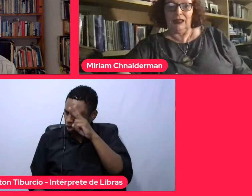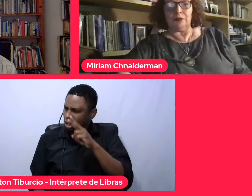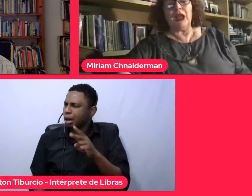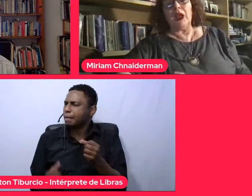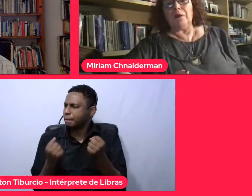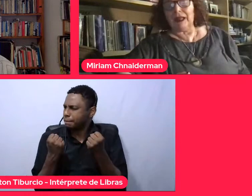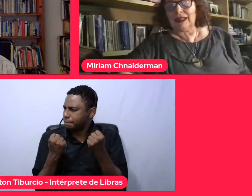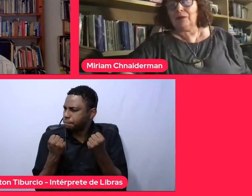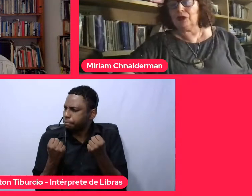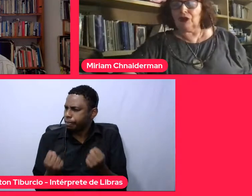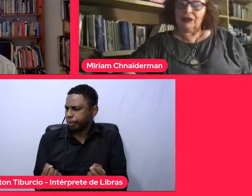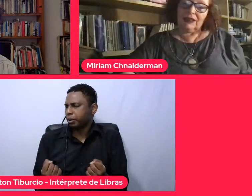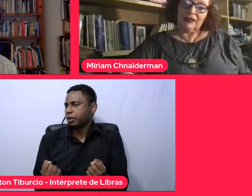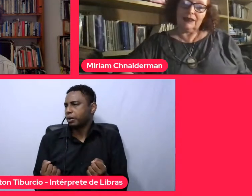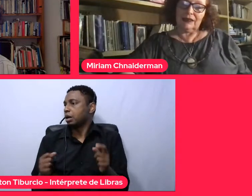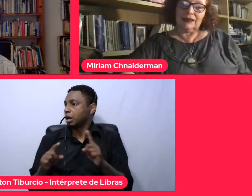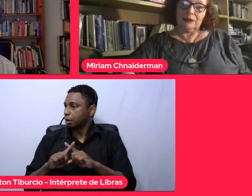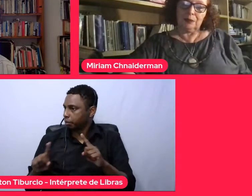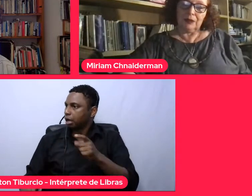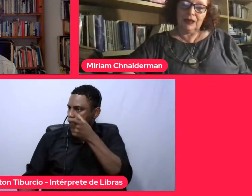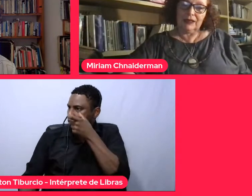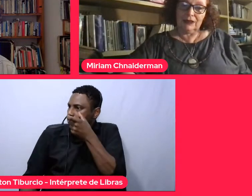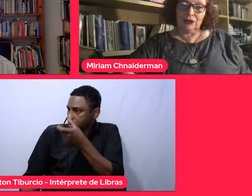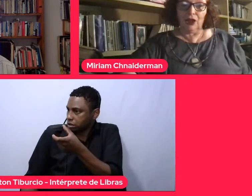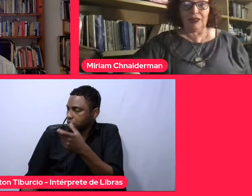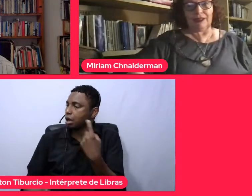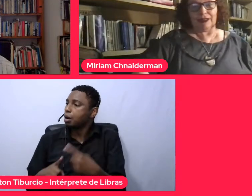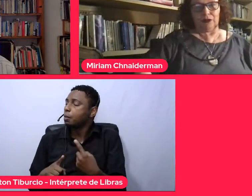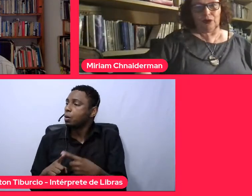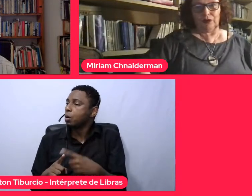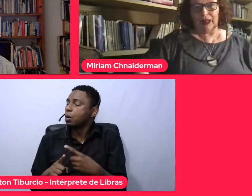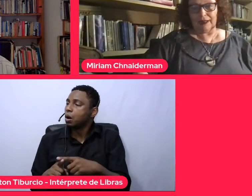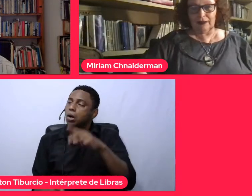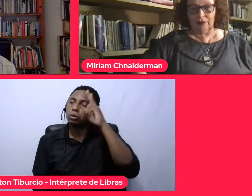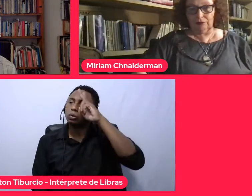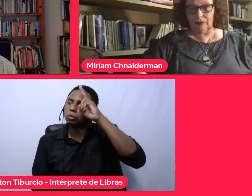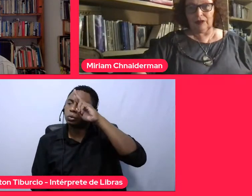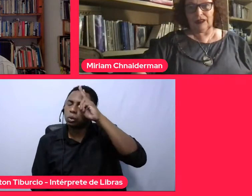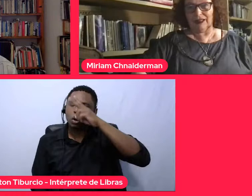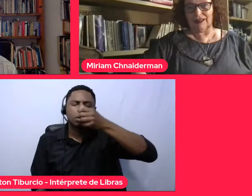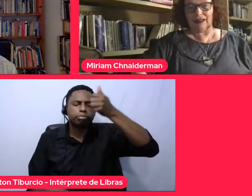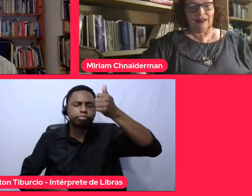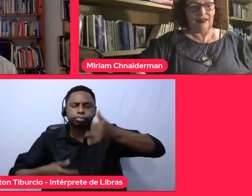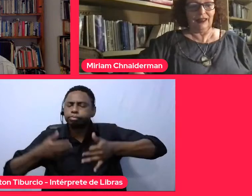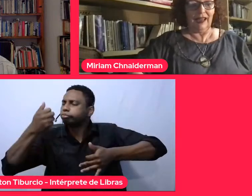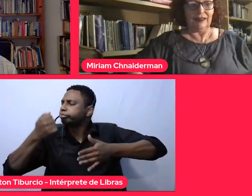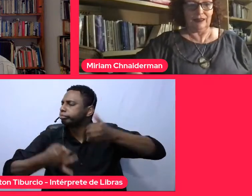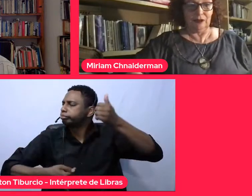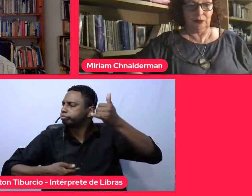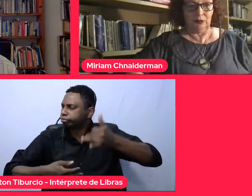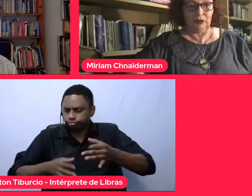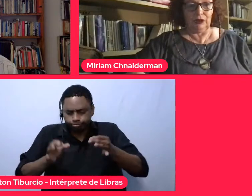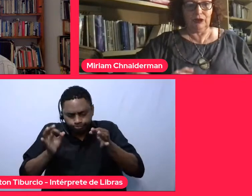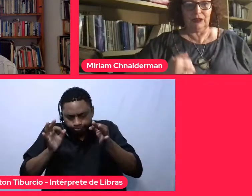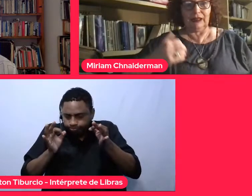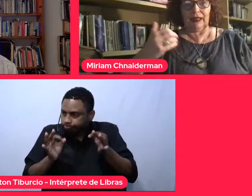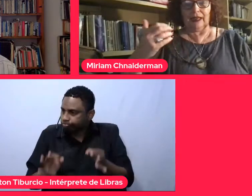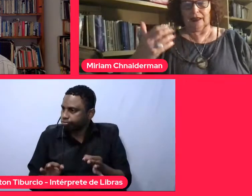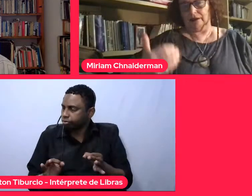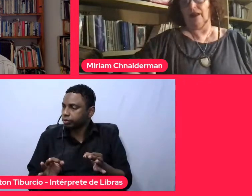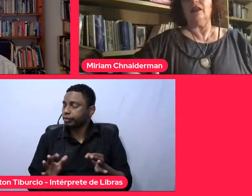mas é muito interessante porque as histórias são contadas com muita dignidade, com